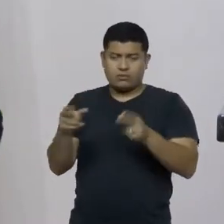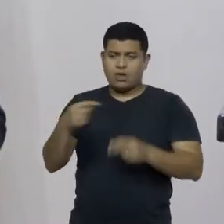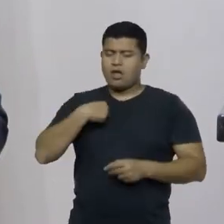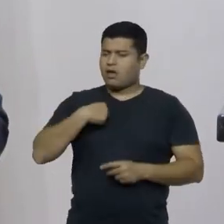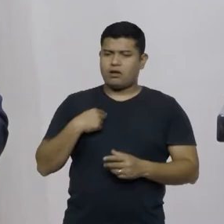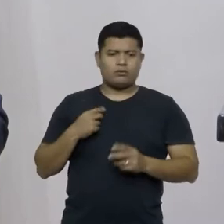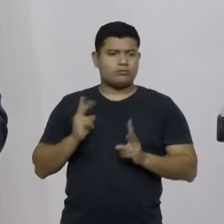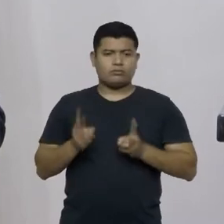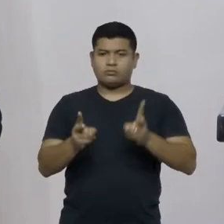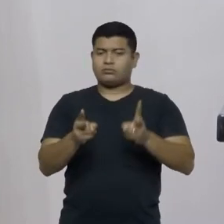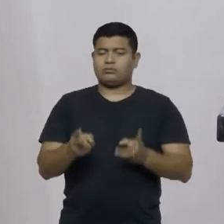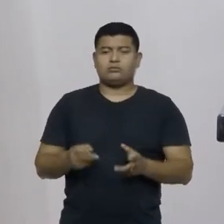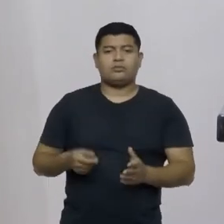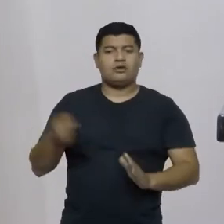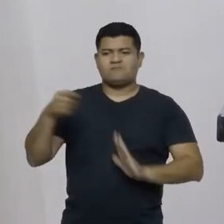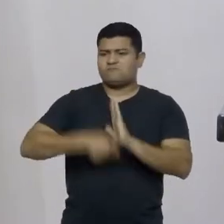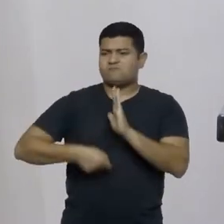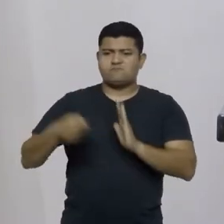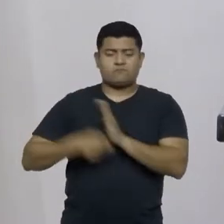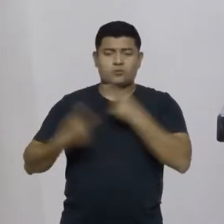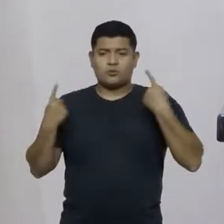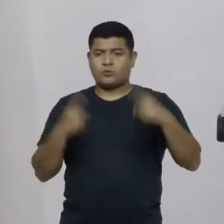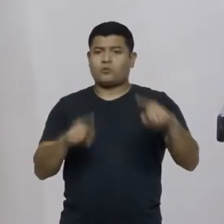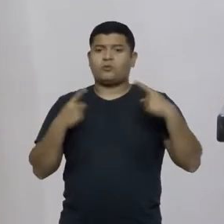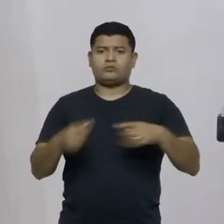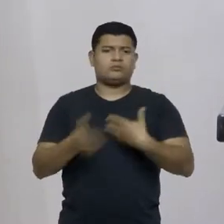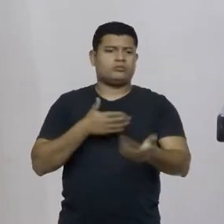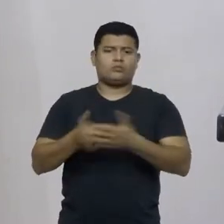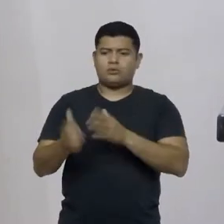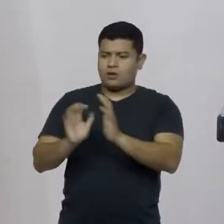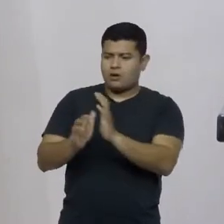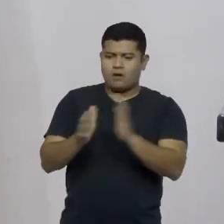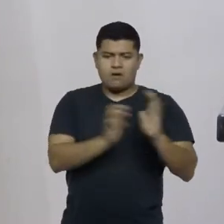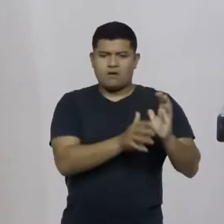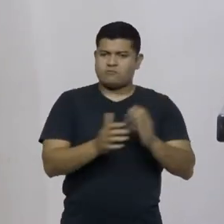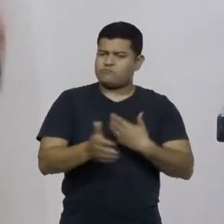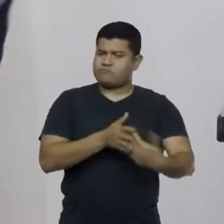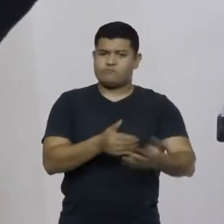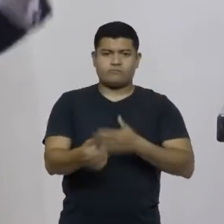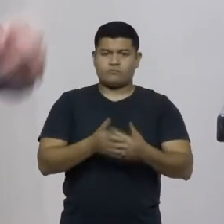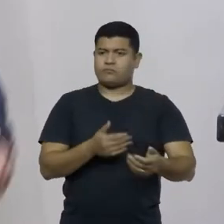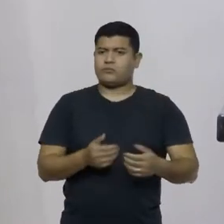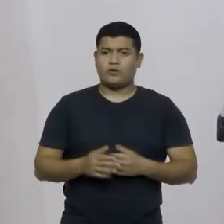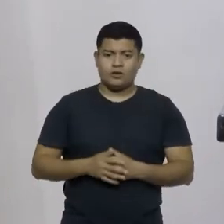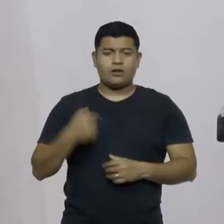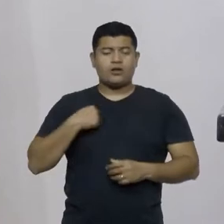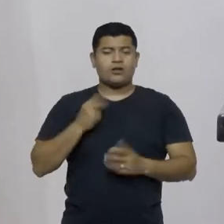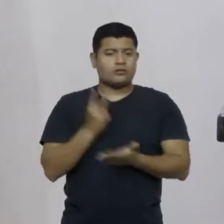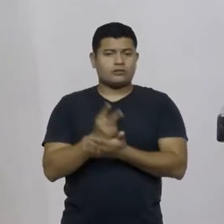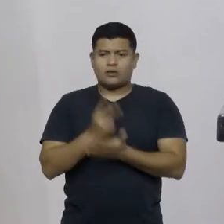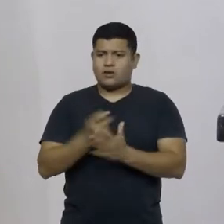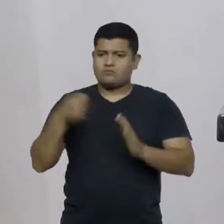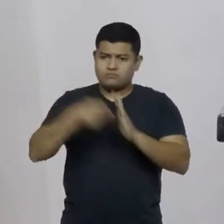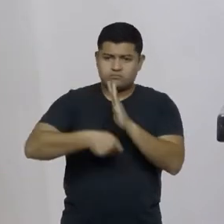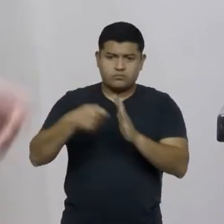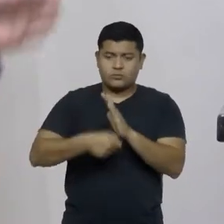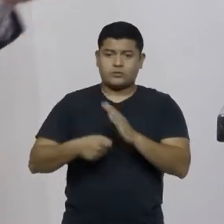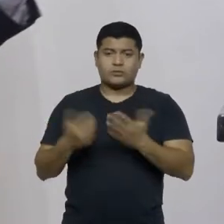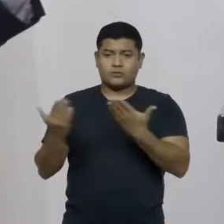importa o partido que seja não importa de que lado esteja eu vou sempre combater esse tipo de politicagem.